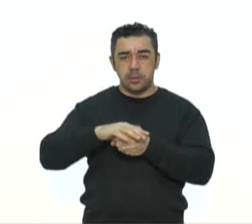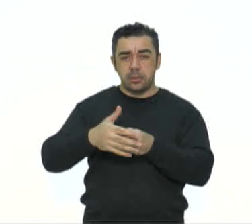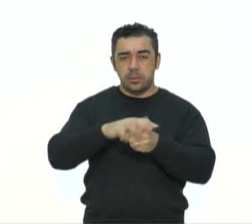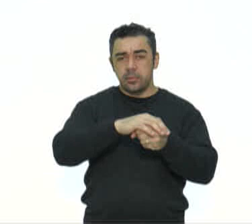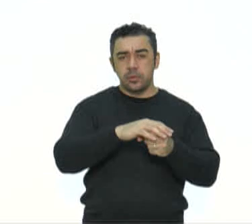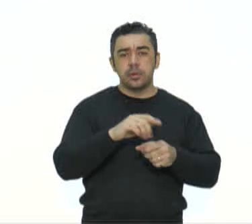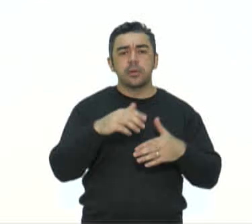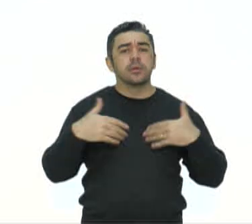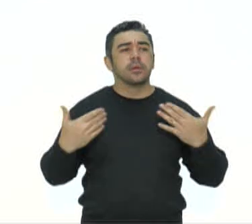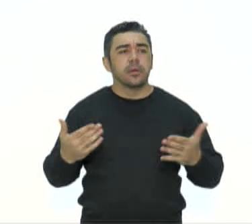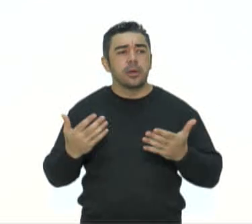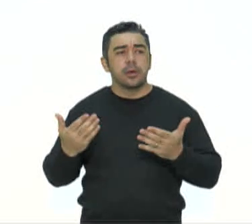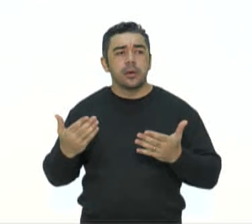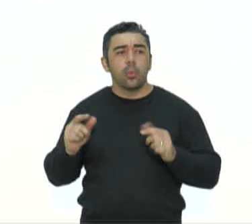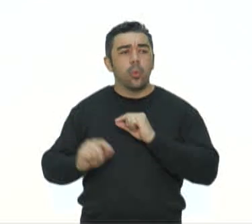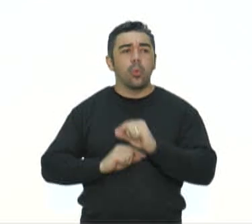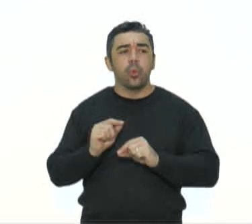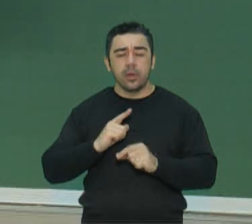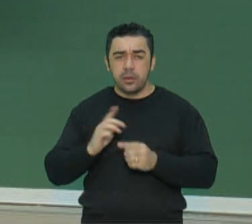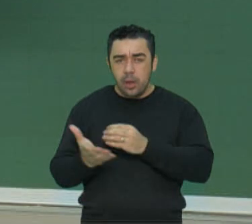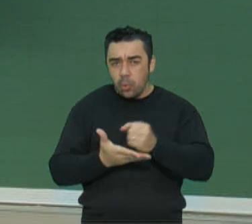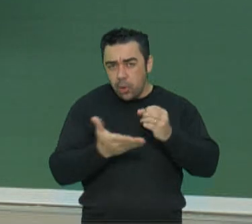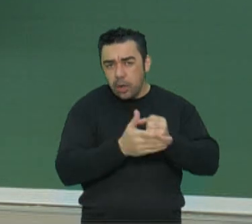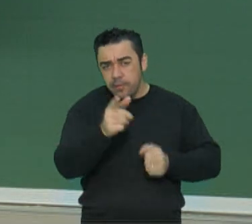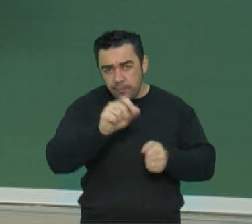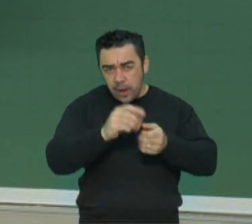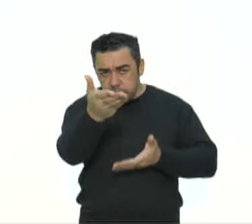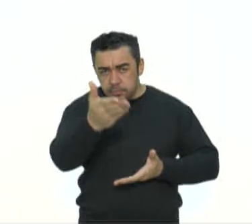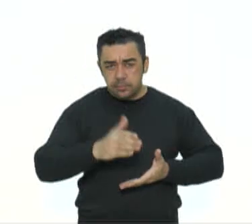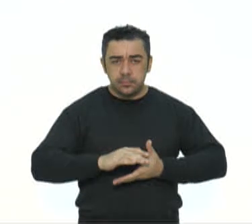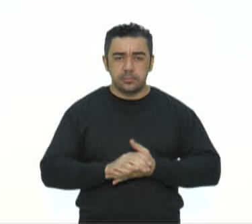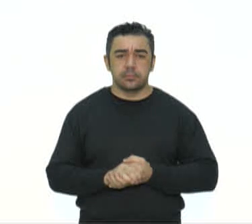será a colheita? Então, resolve esse exercício aí pra gente.